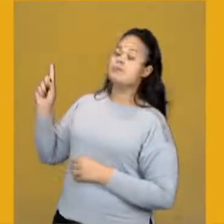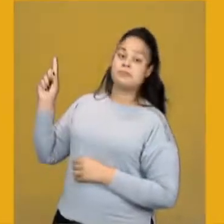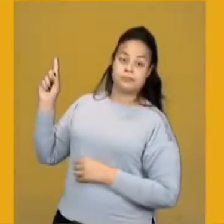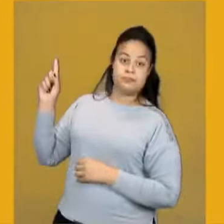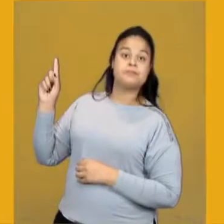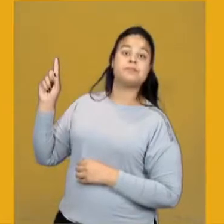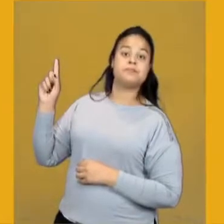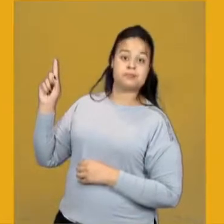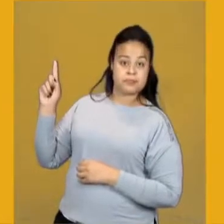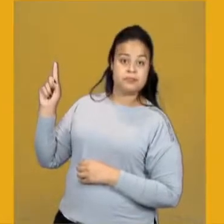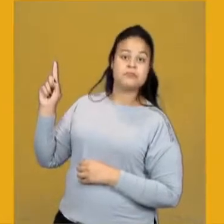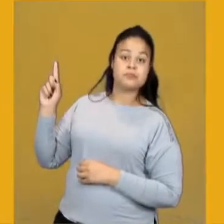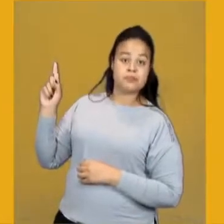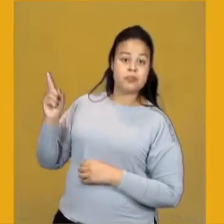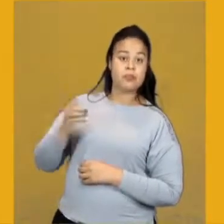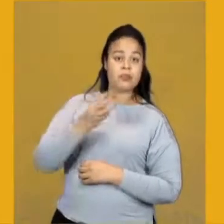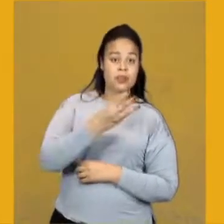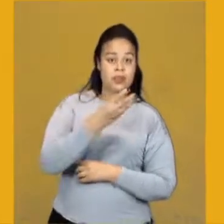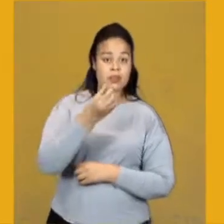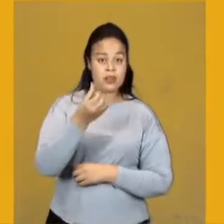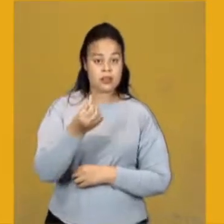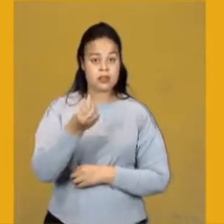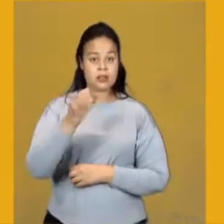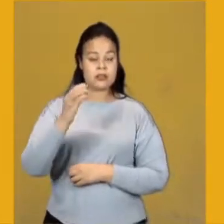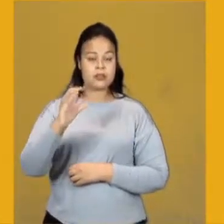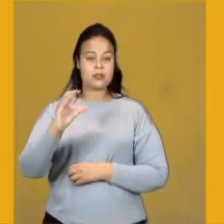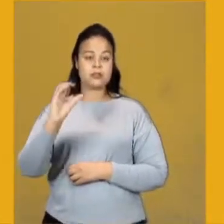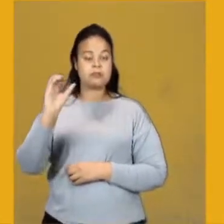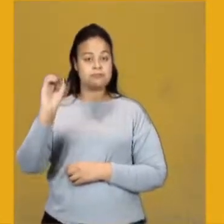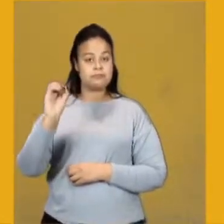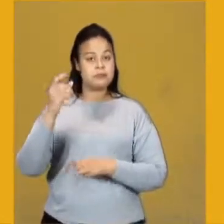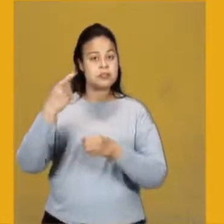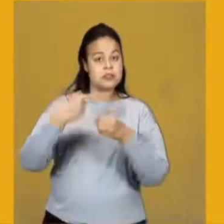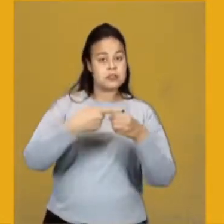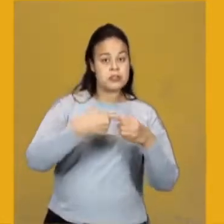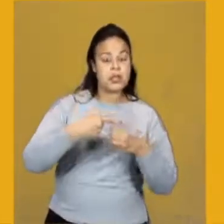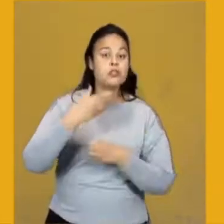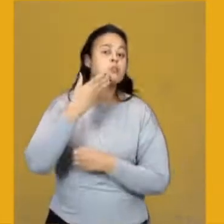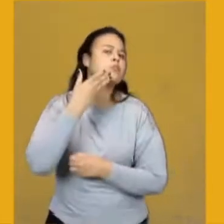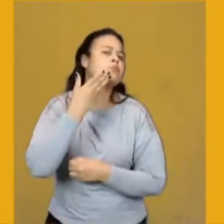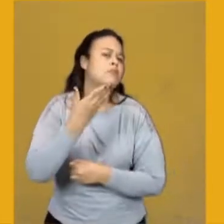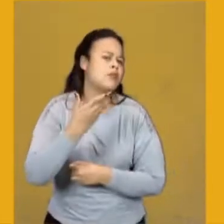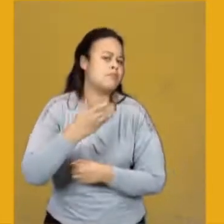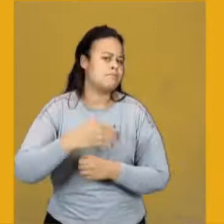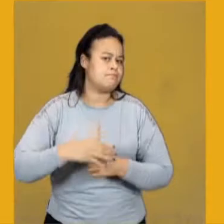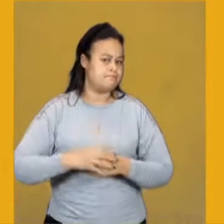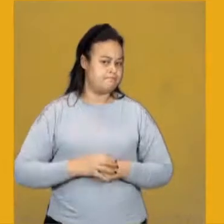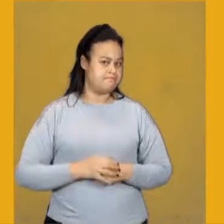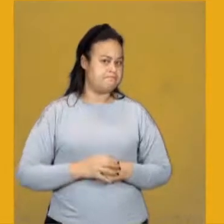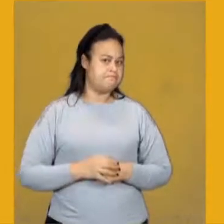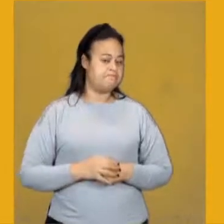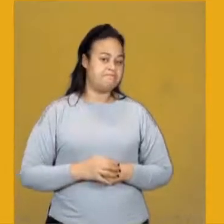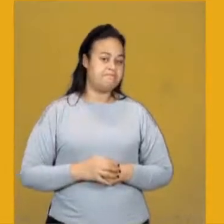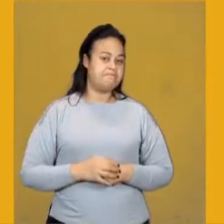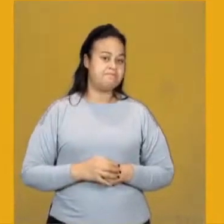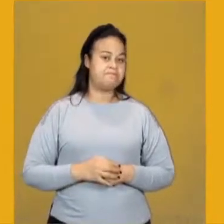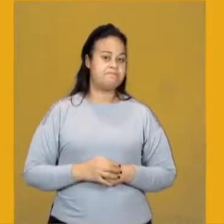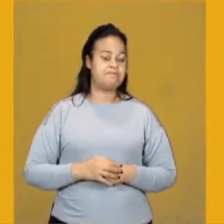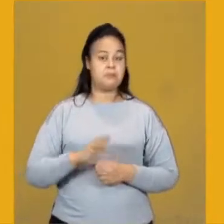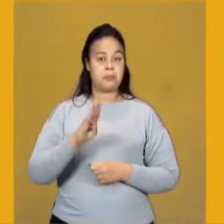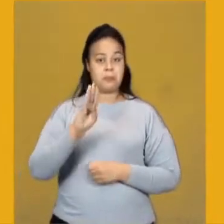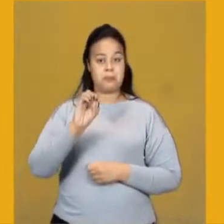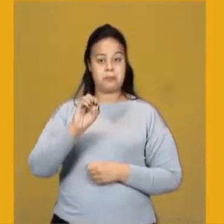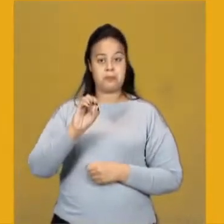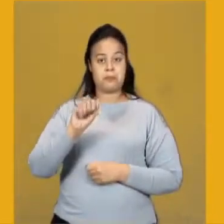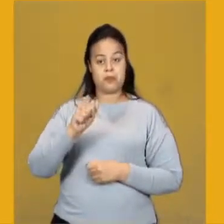36 graus Celsius. Nas cidades de... Ele já deu uma das cidades, que é Boa Vista.